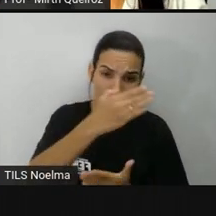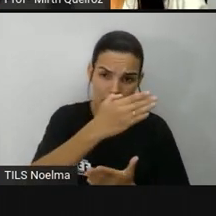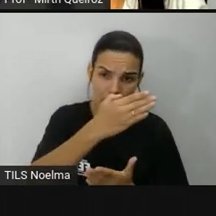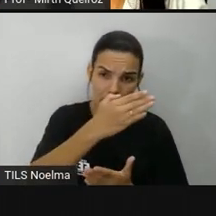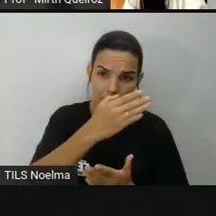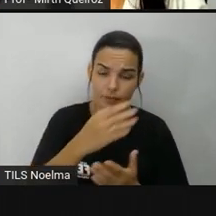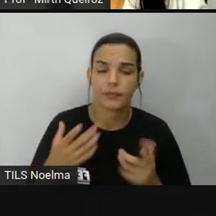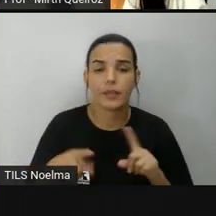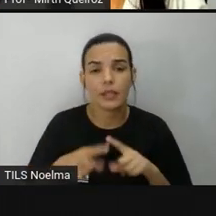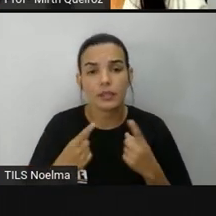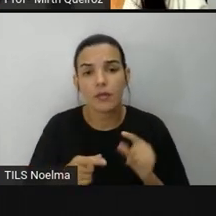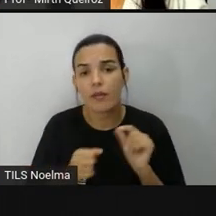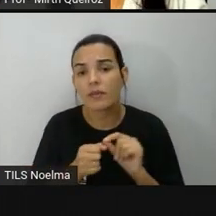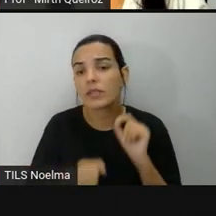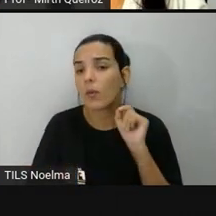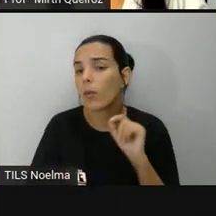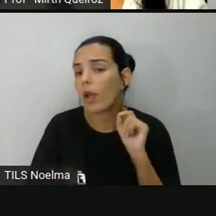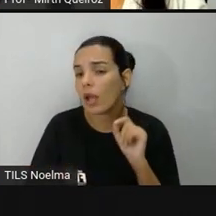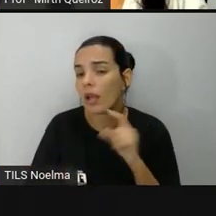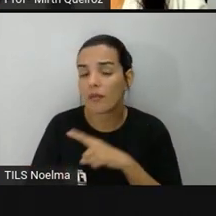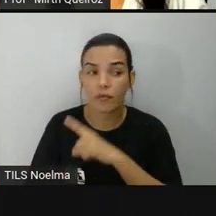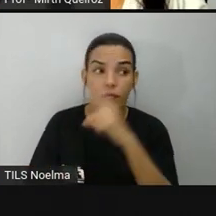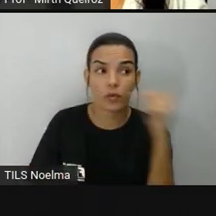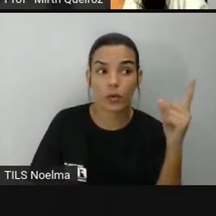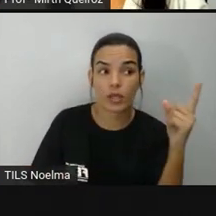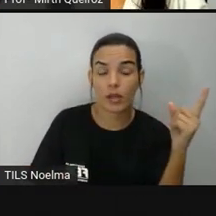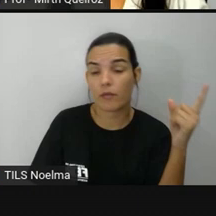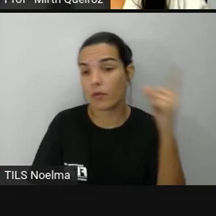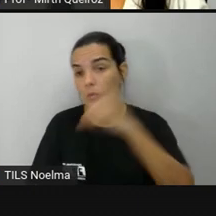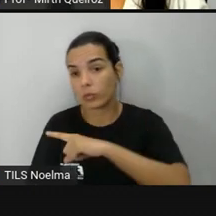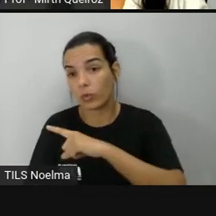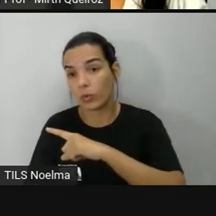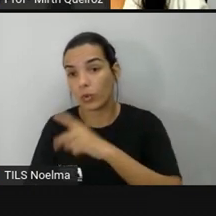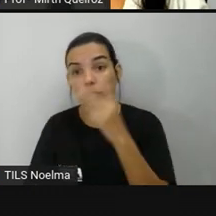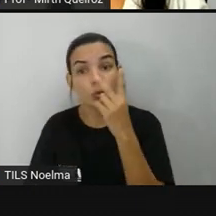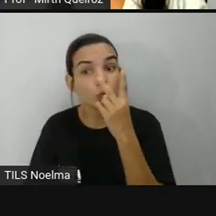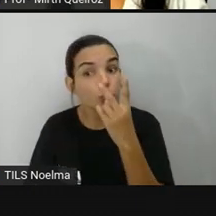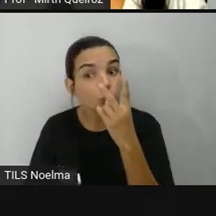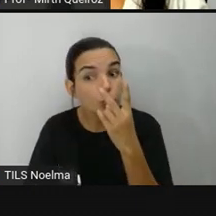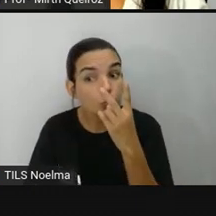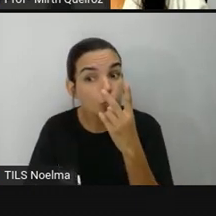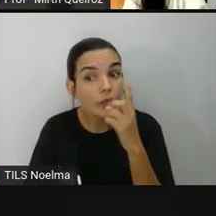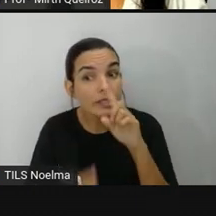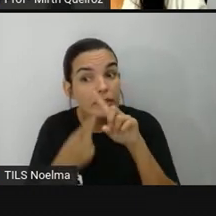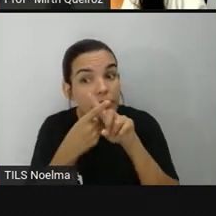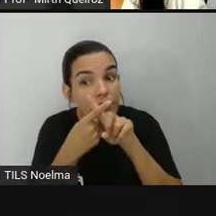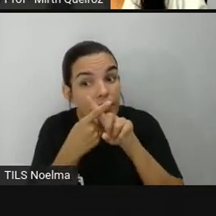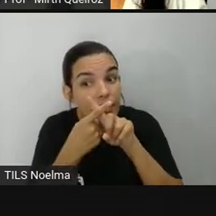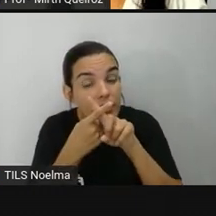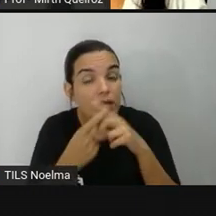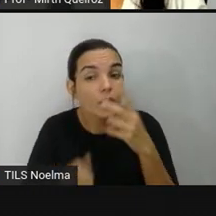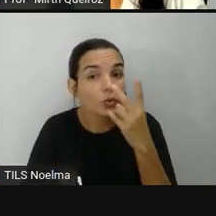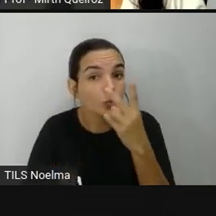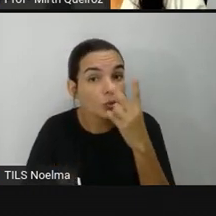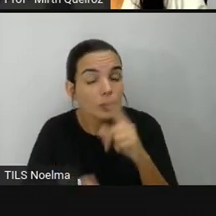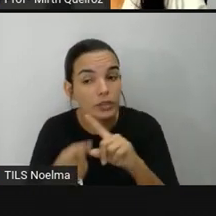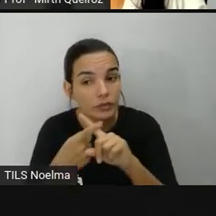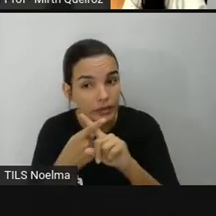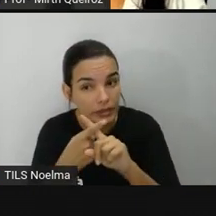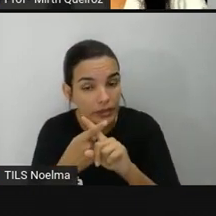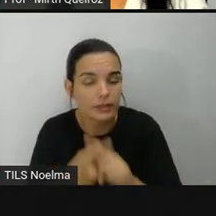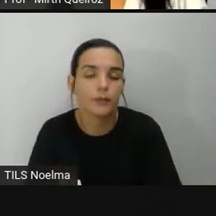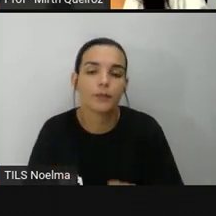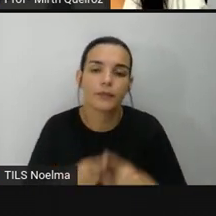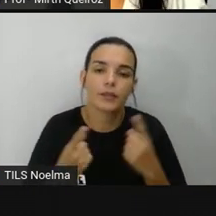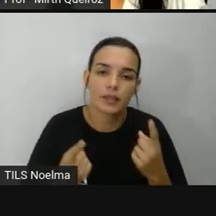Só para ir. Se ela foi duas vezes na casa de Clara, ela foi duas vezes. Foi e voltou, foi e